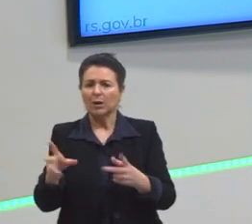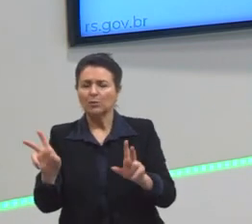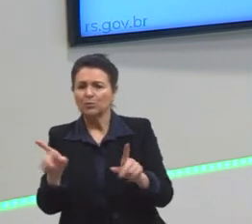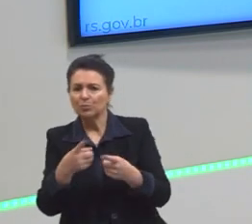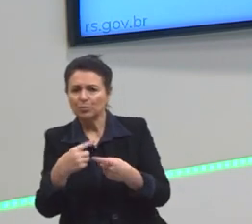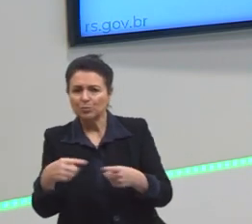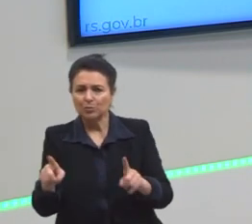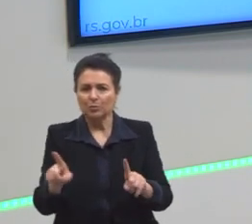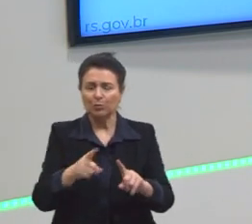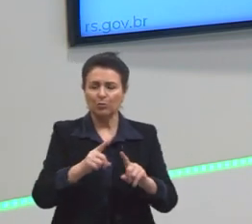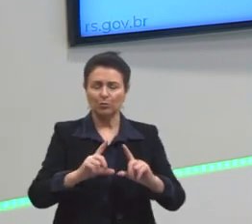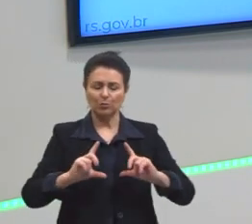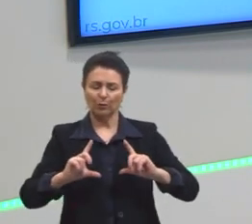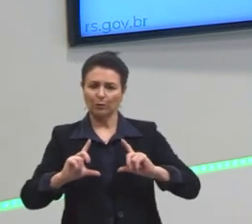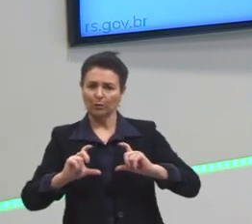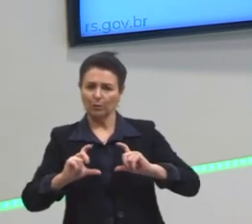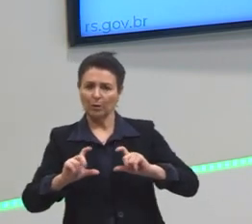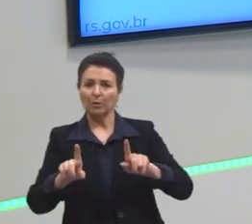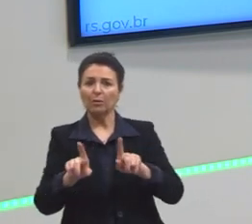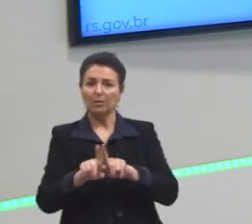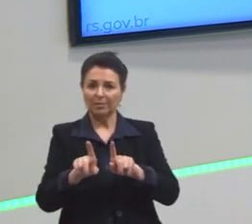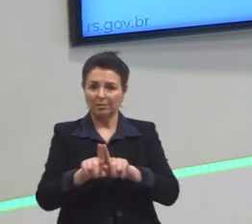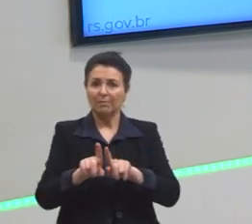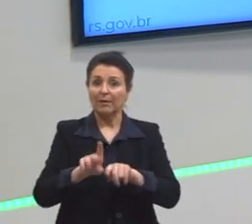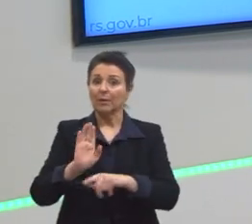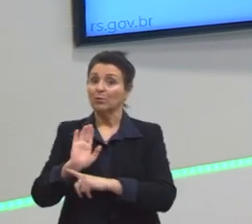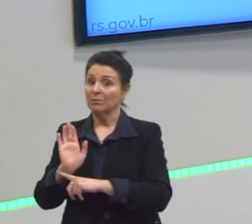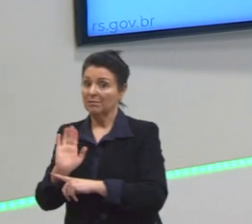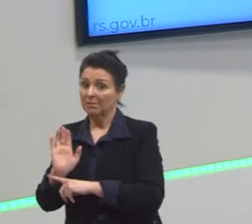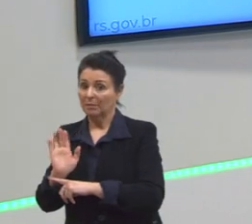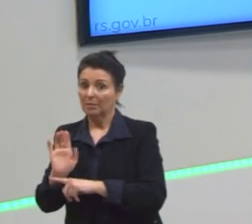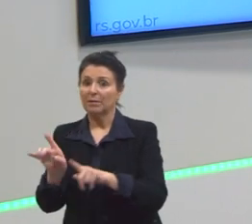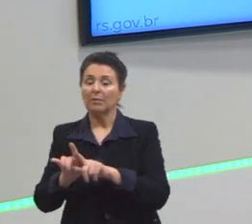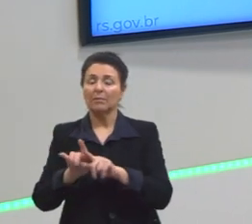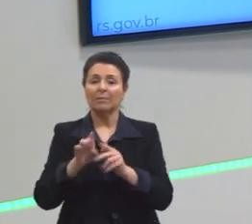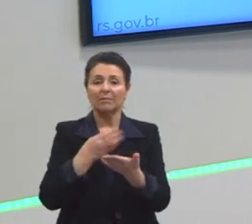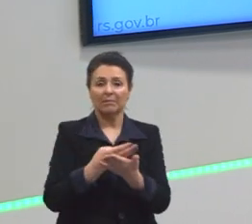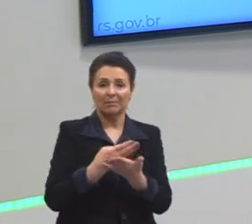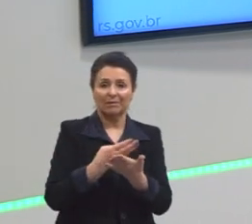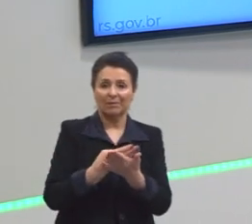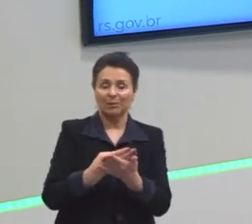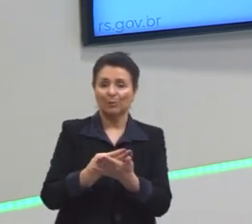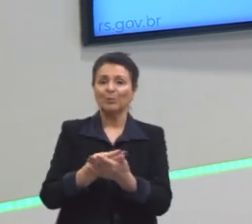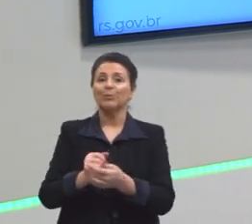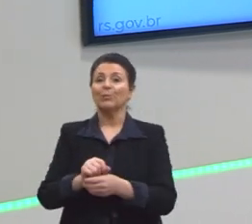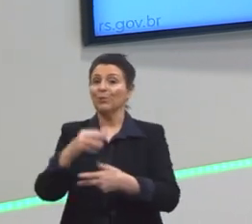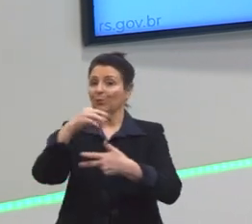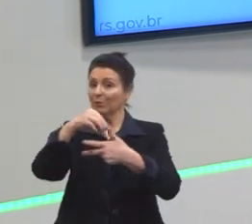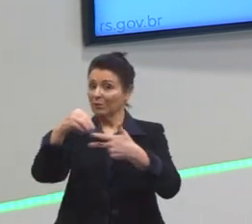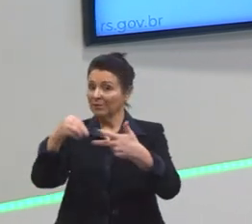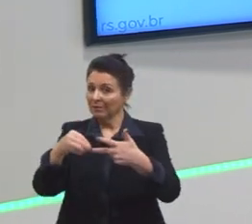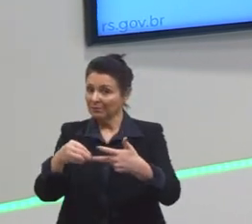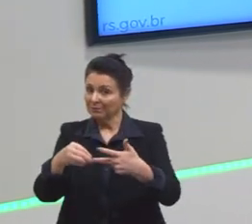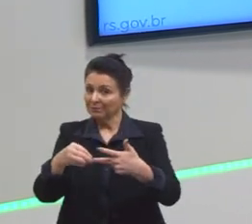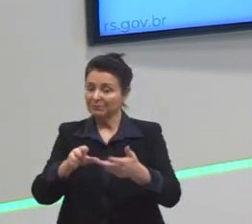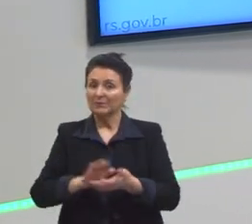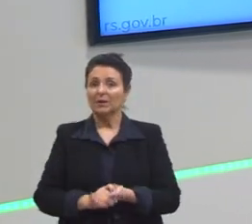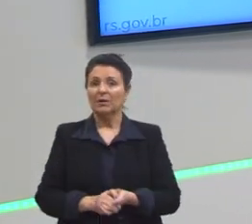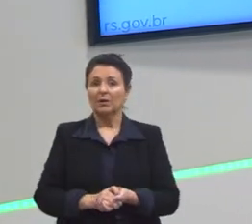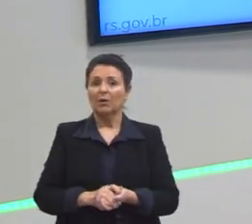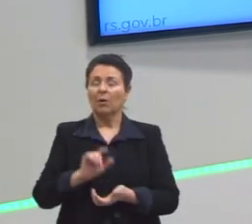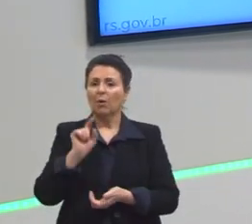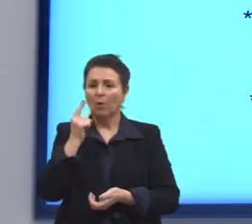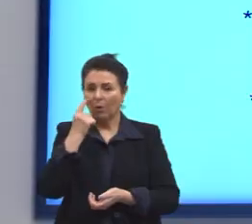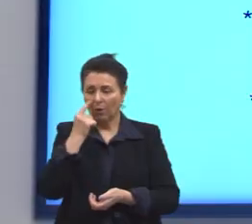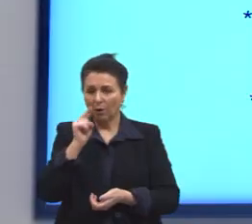gosta de fotografia, também está de cinema, também está estudando para o Enem. Isso também é o bacana. Então, olha o que